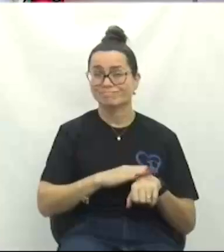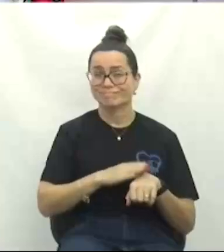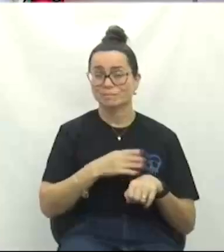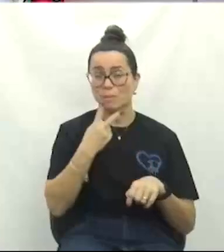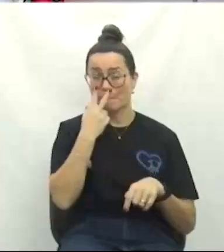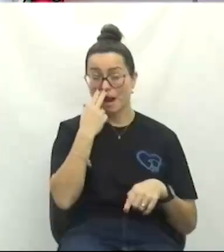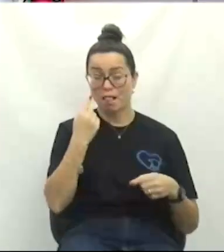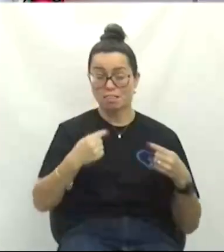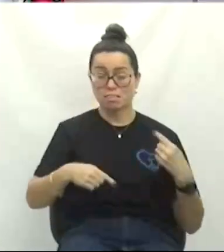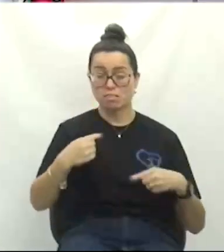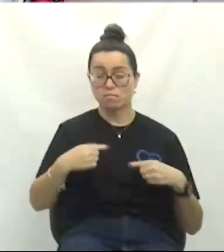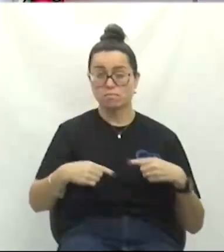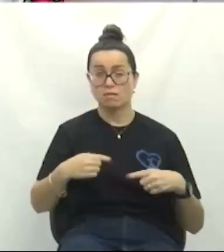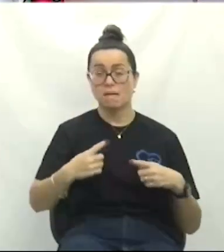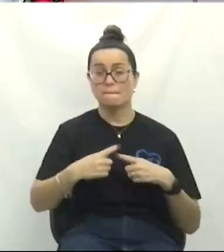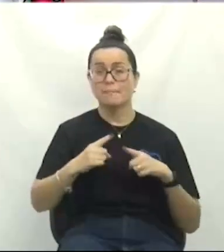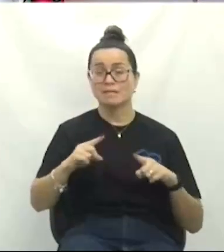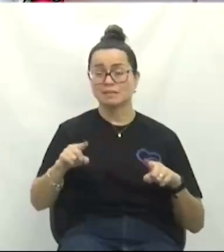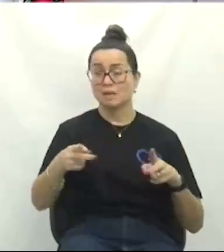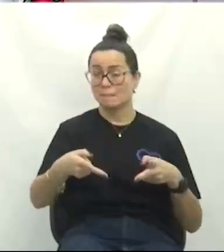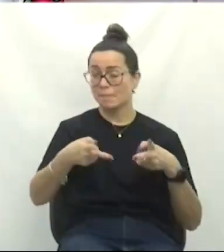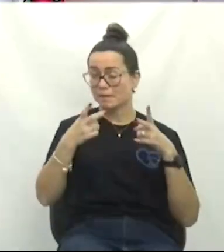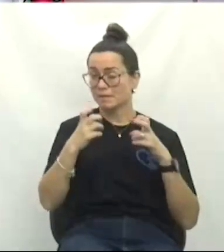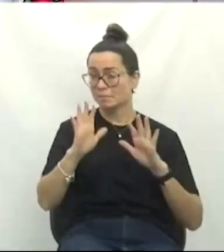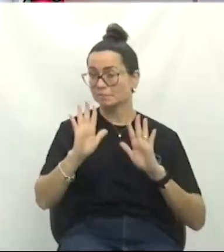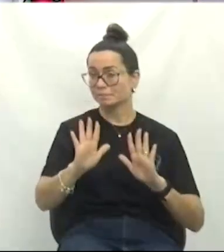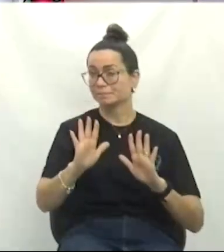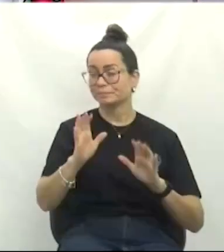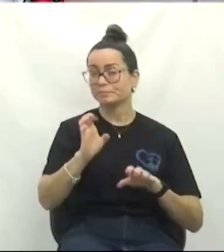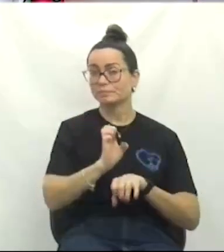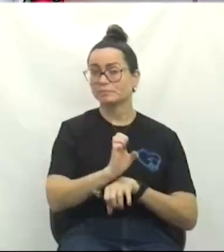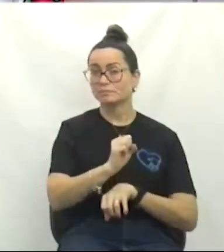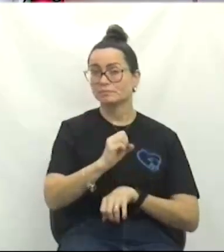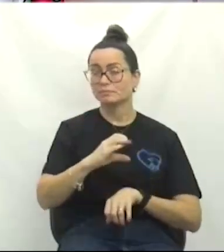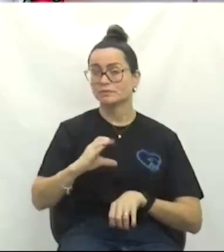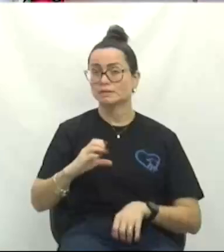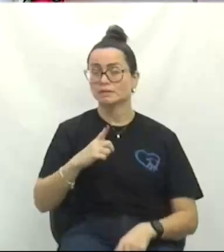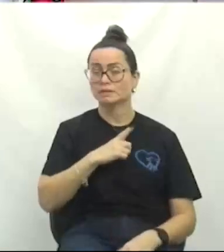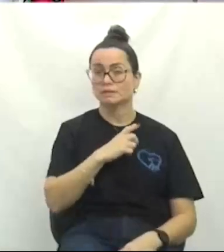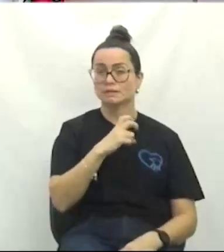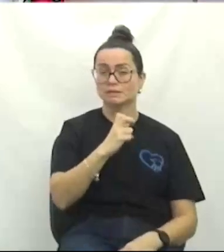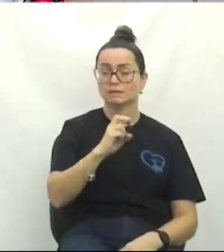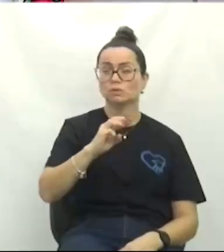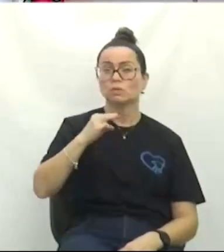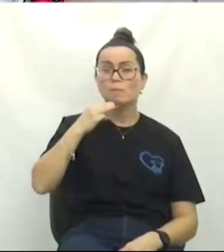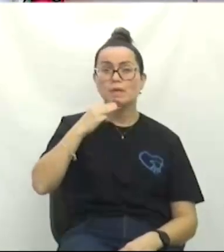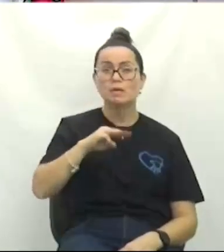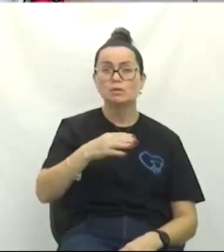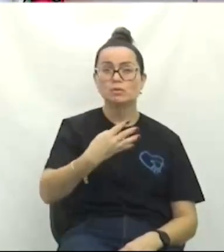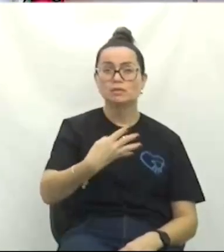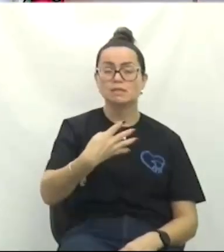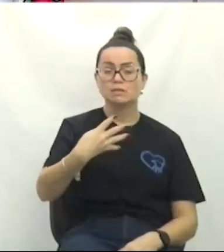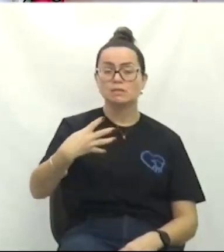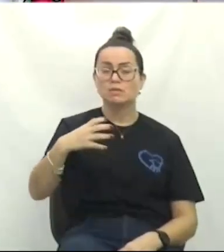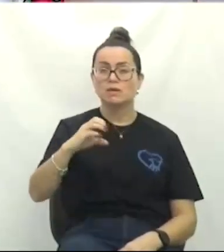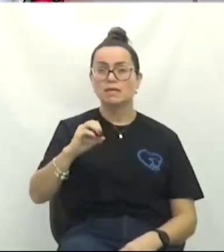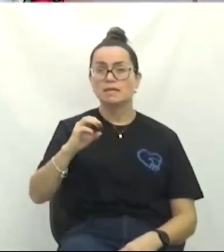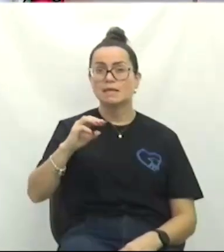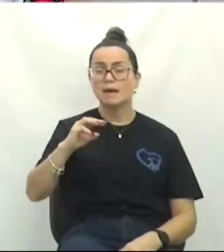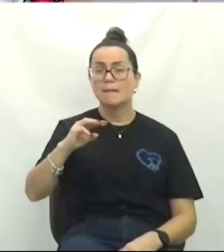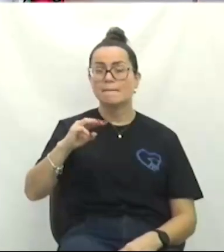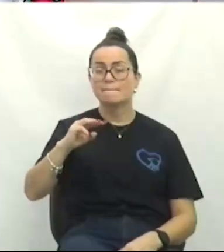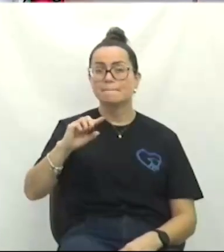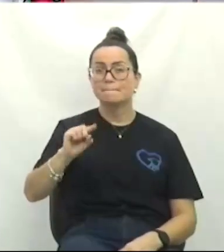E, vejam bem, senhores, Santa Catarina tem 5,640 mil eleitores. Cocal tem 14,8 mil eleitores.